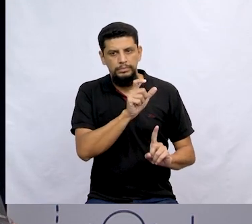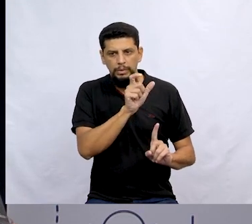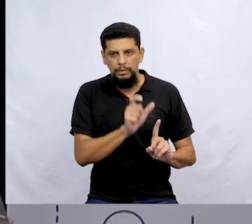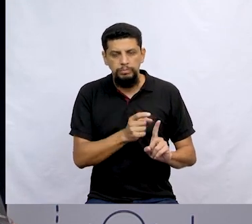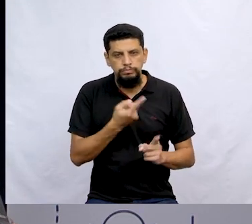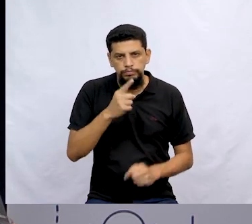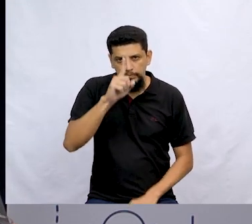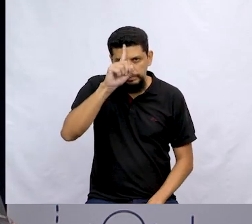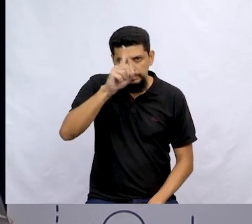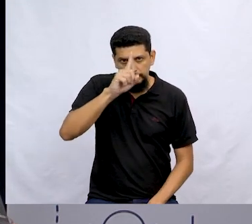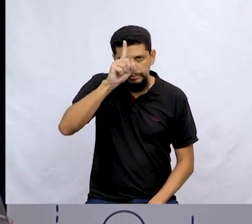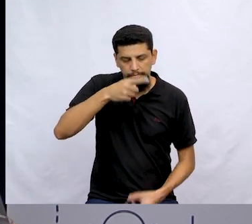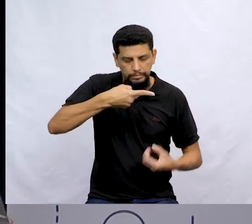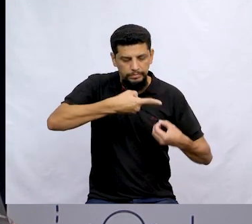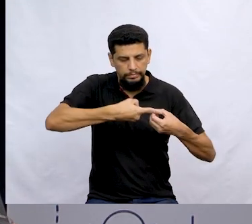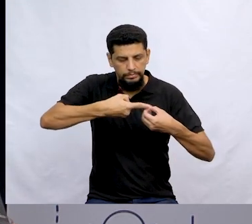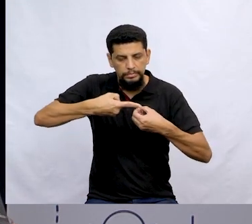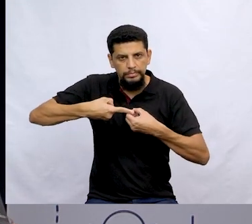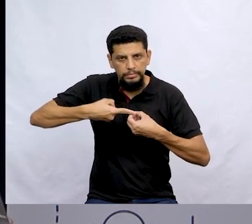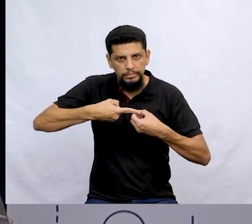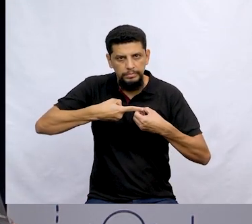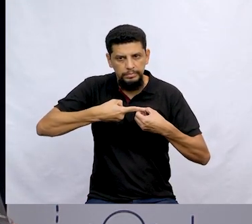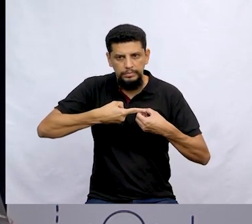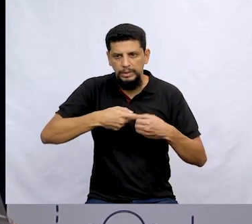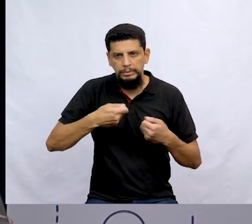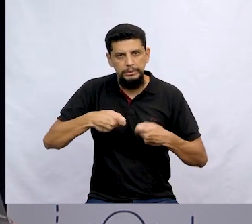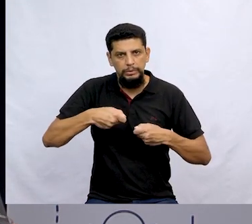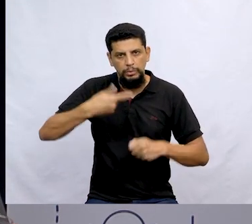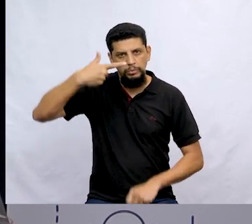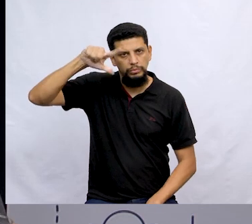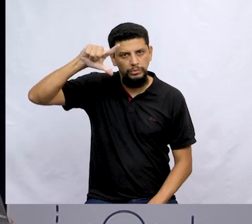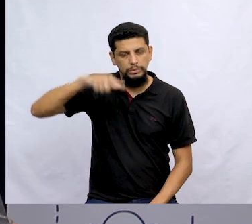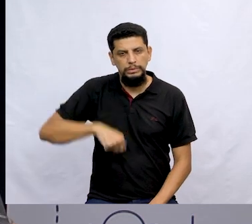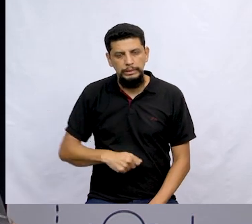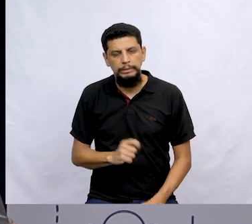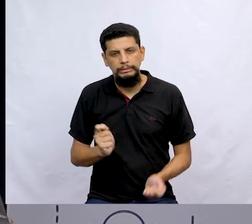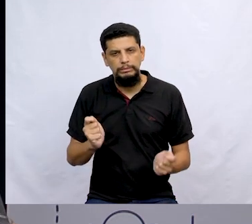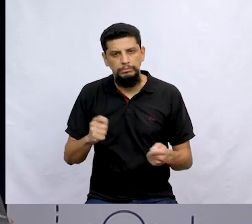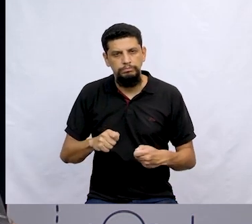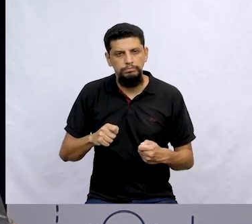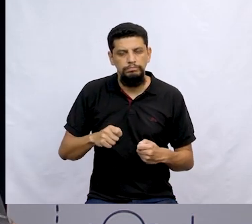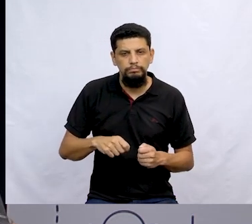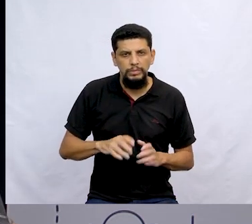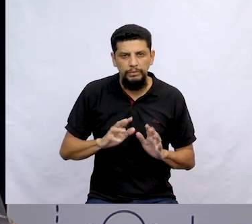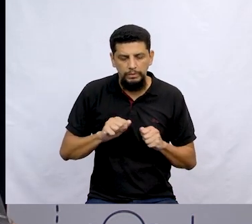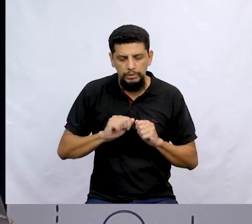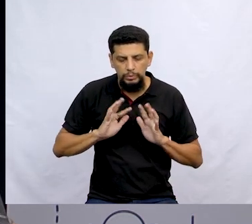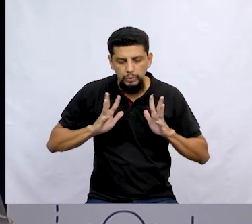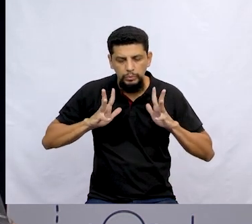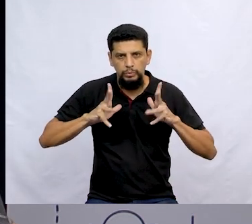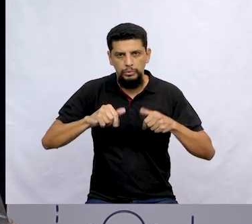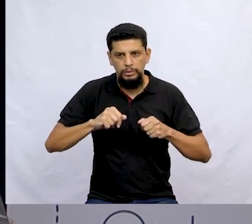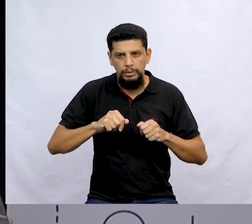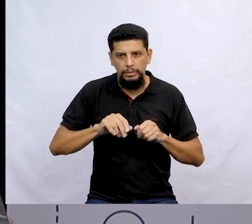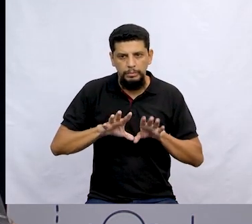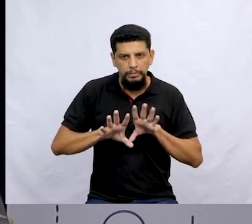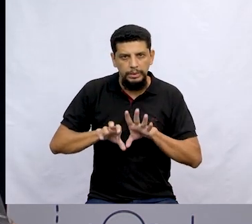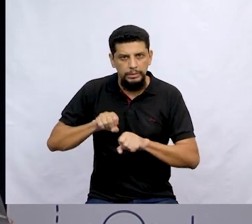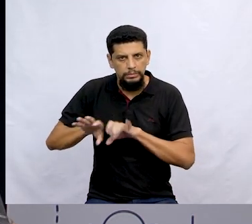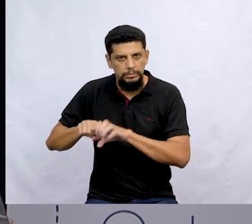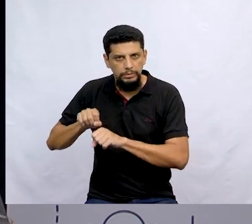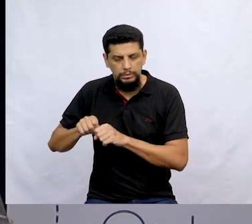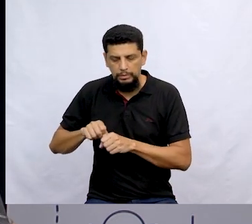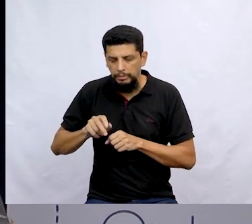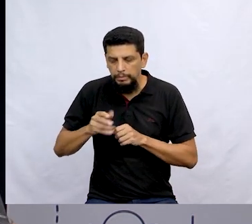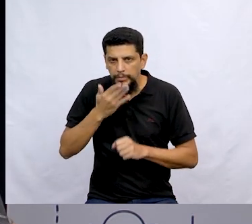único inventor daquela cidadezinha. E não precisava de outro. Ele dava conta tranquila de tudo. Inclusive, pegava até pedidos